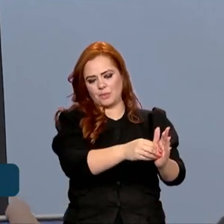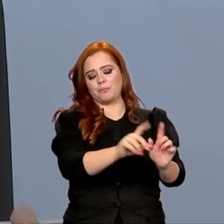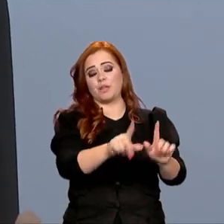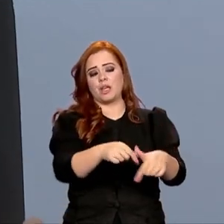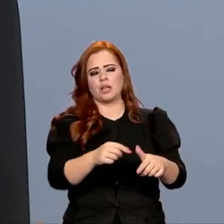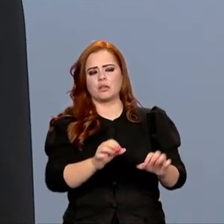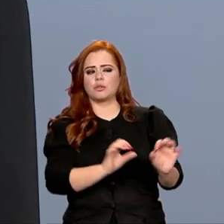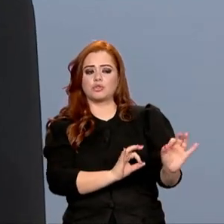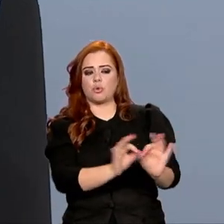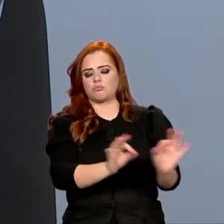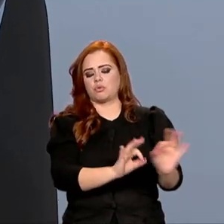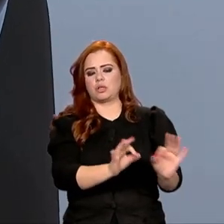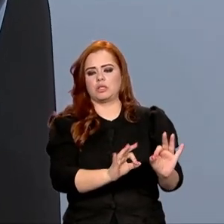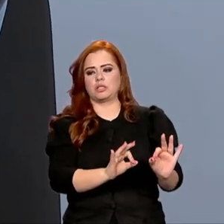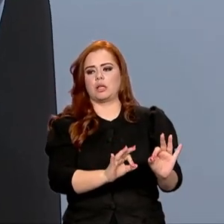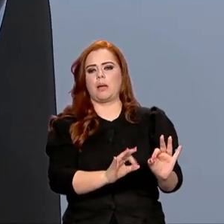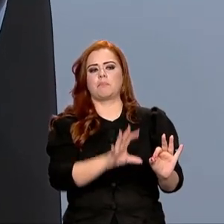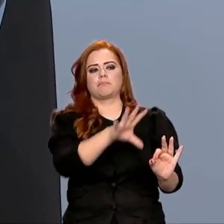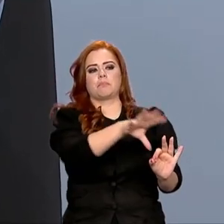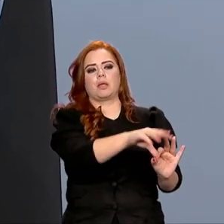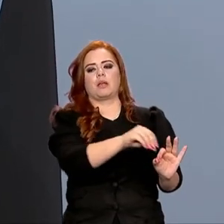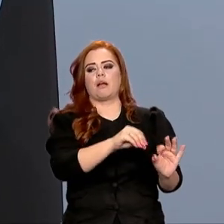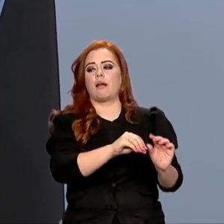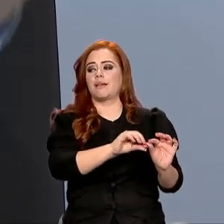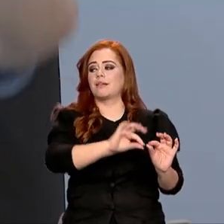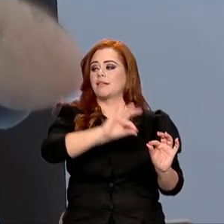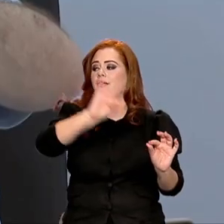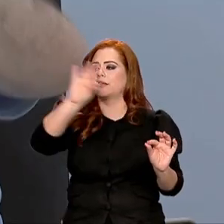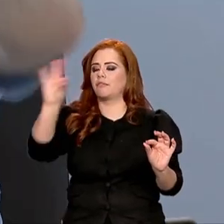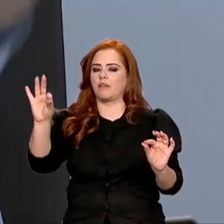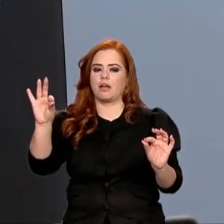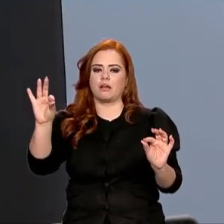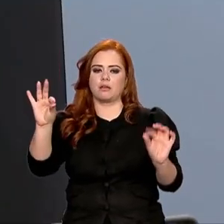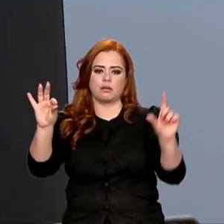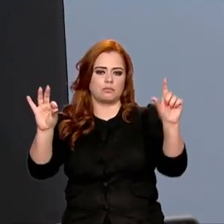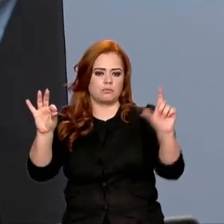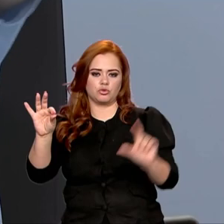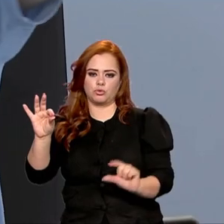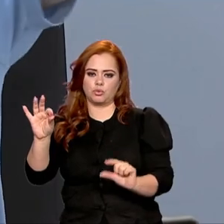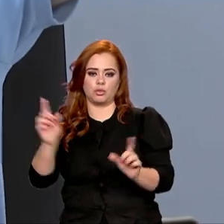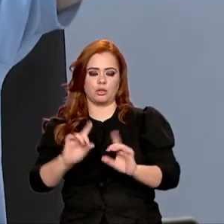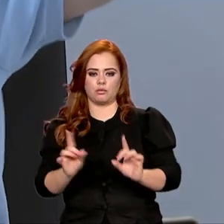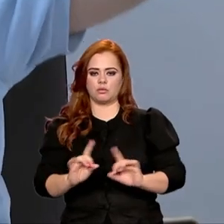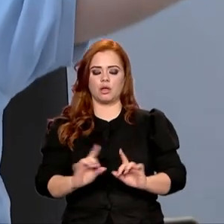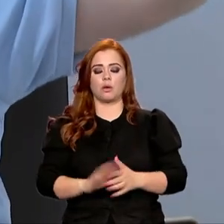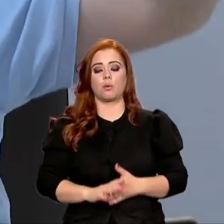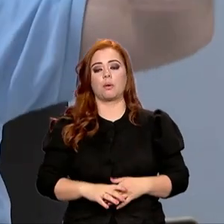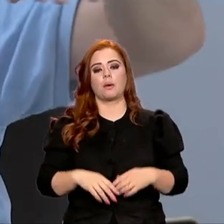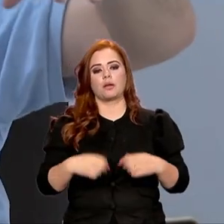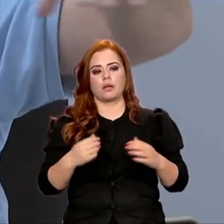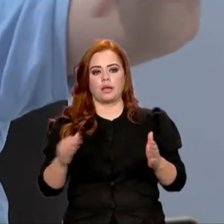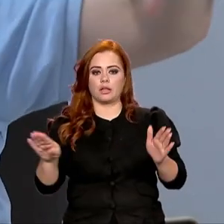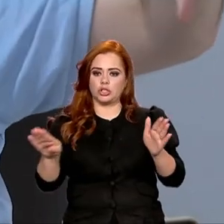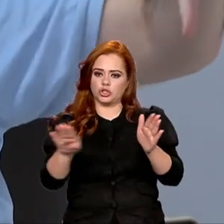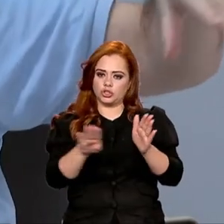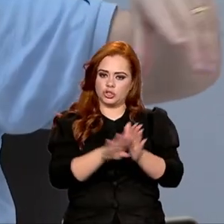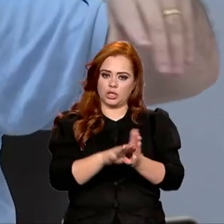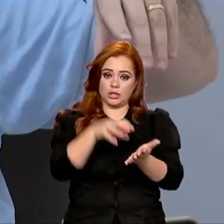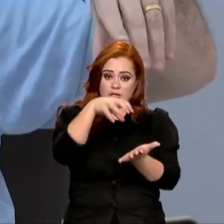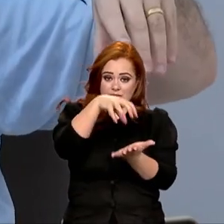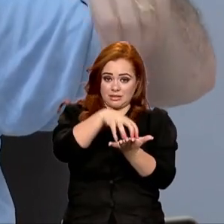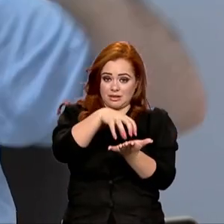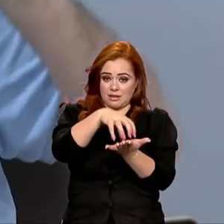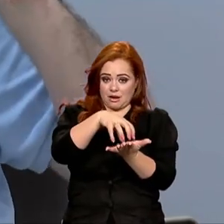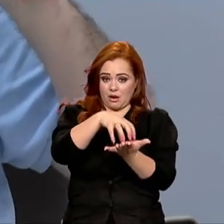aquela linha de transmissão em alta tensão que está ali e rebaixar. Muitas vezes ela vem, chega num ponto central que seria a subestação